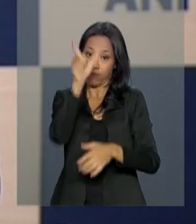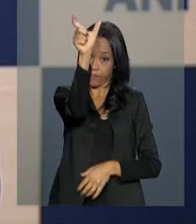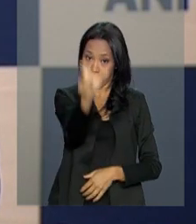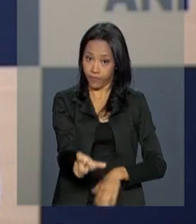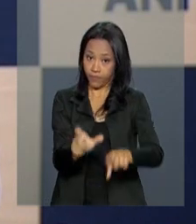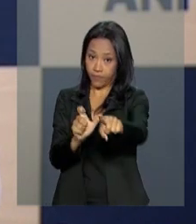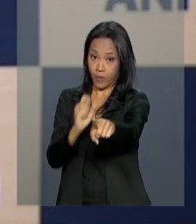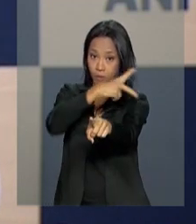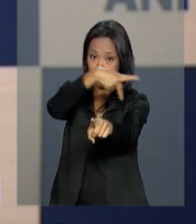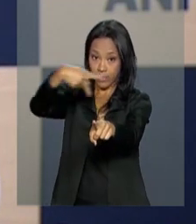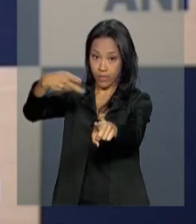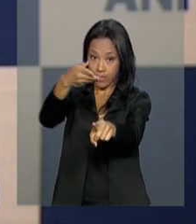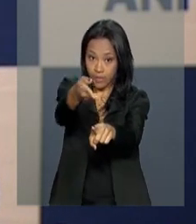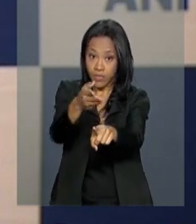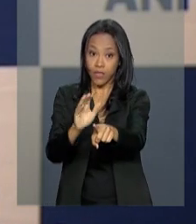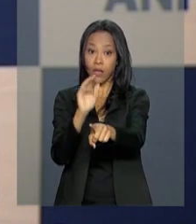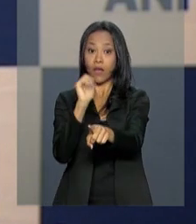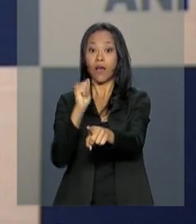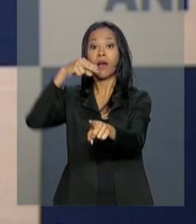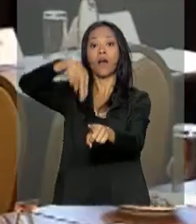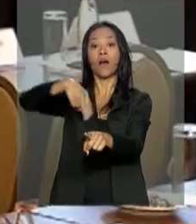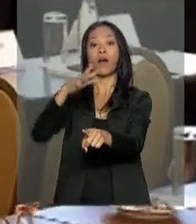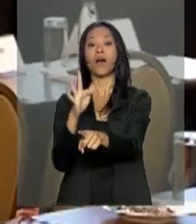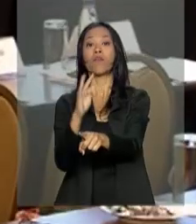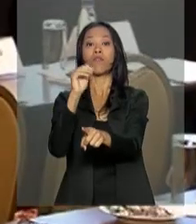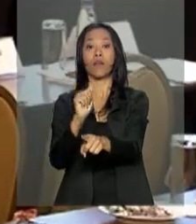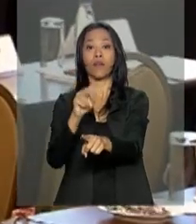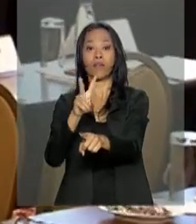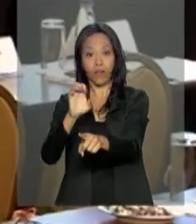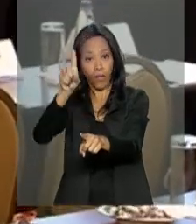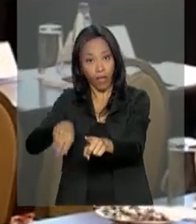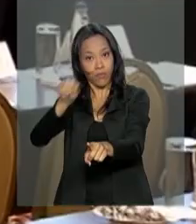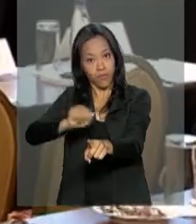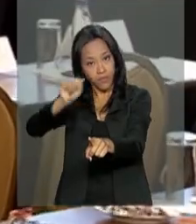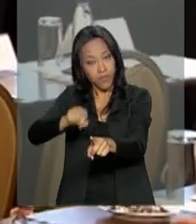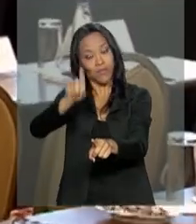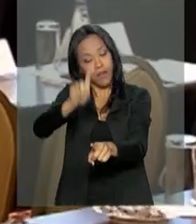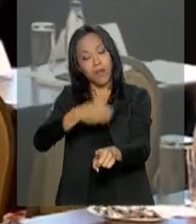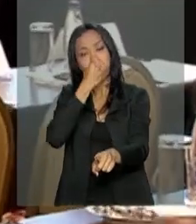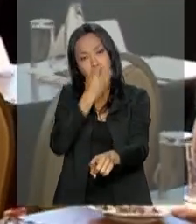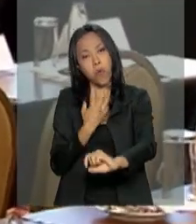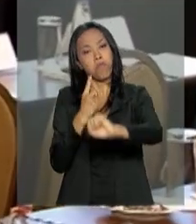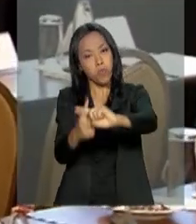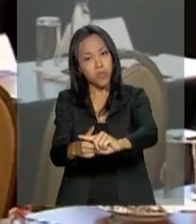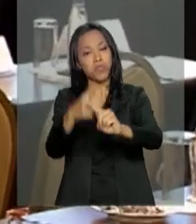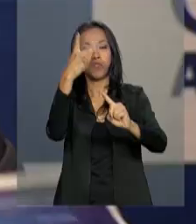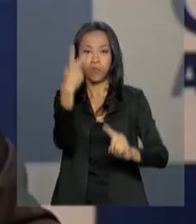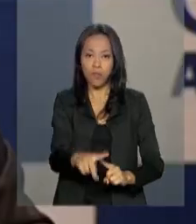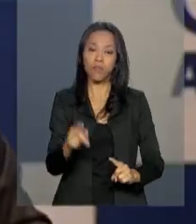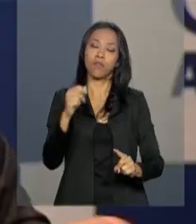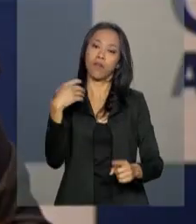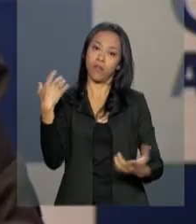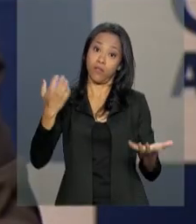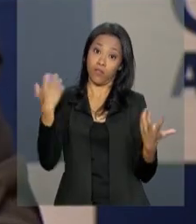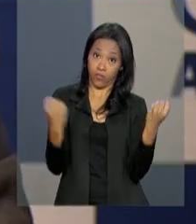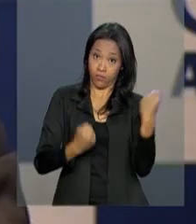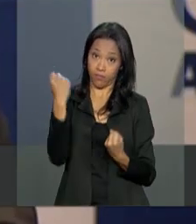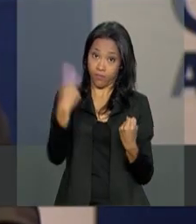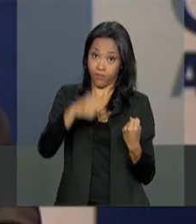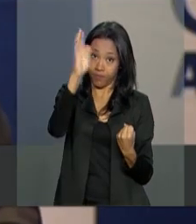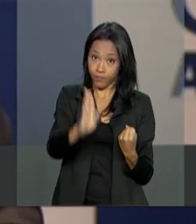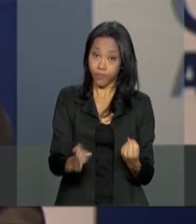Antônio Megali, os resultados são positivos para o setor automotivo brasileiro. Nós tivemos um